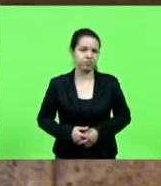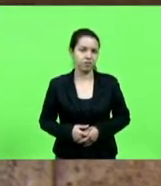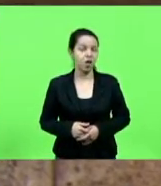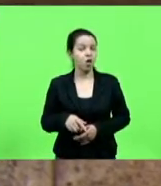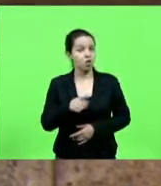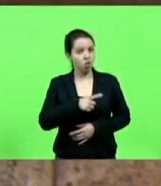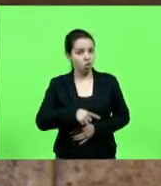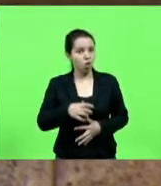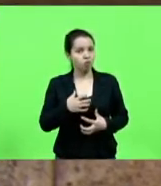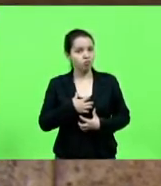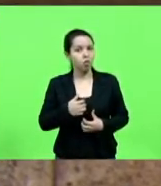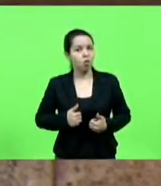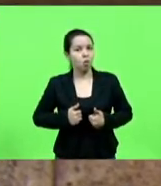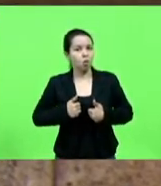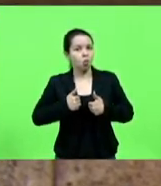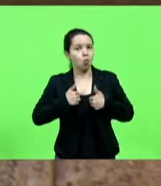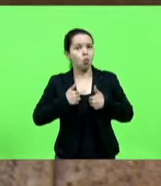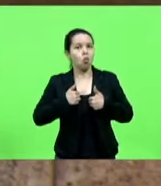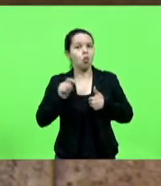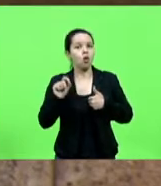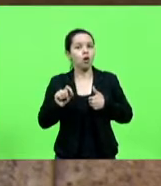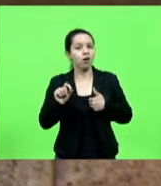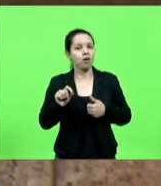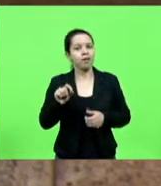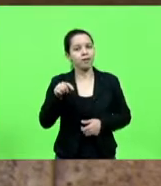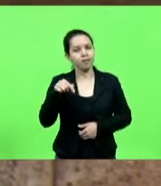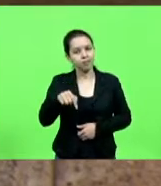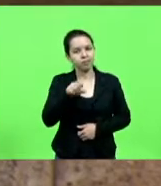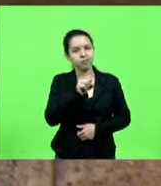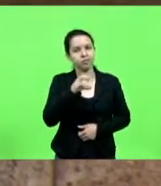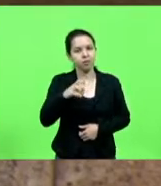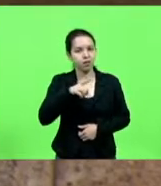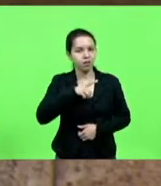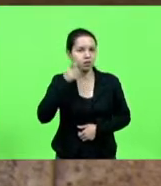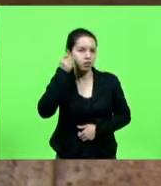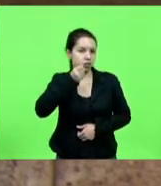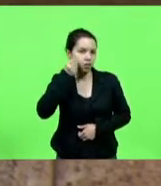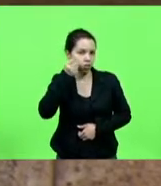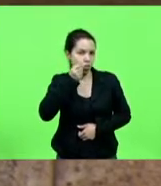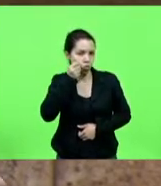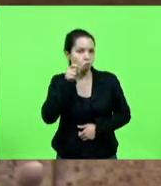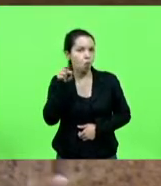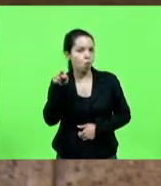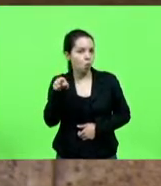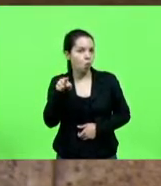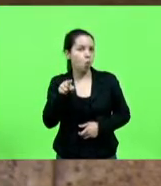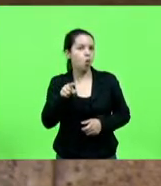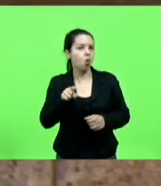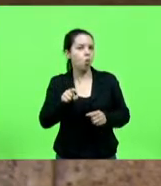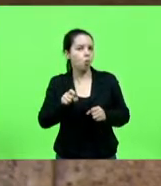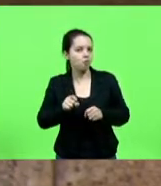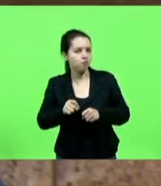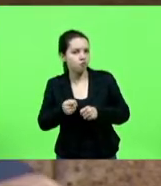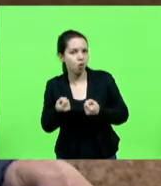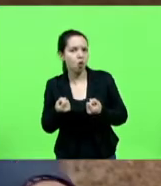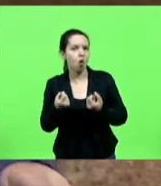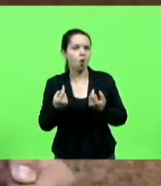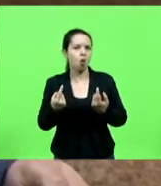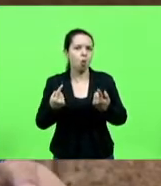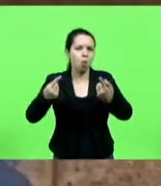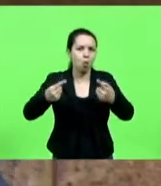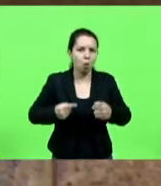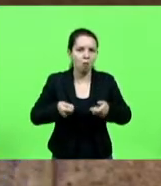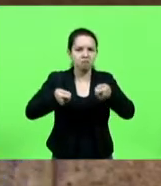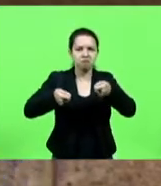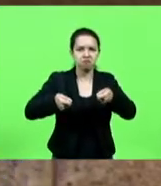Santa Catarina nós temos um senador que combate firmemente lá e não é só com fotos e imagens, não. Está lá,